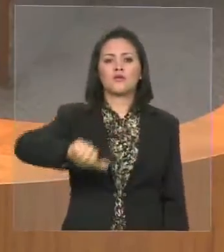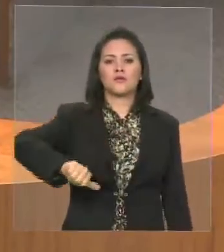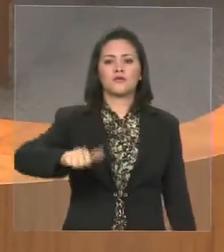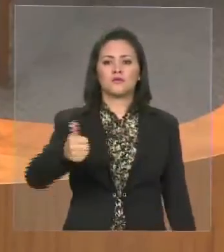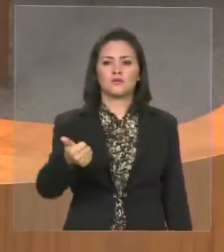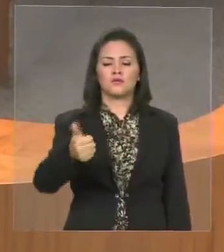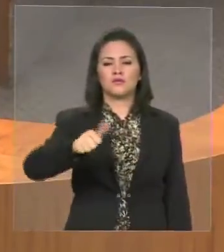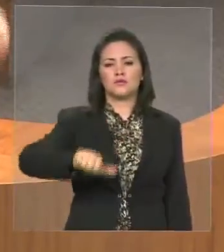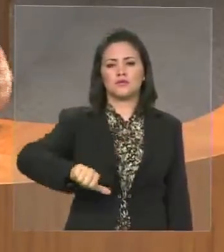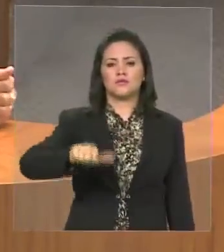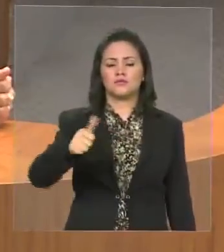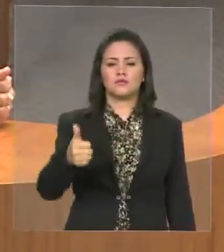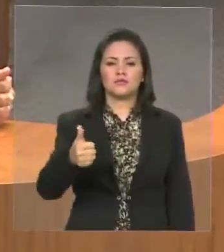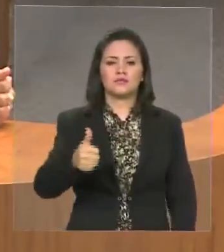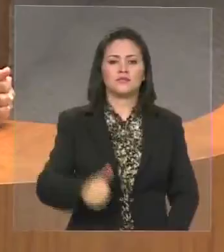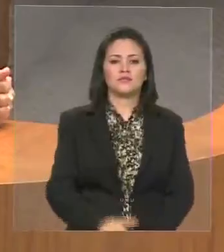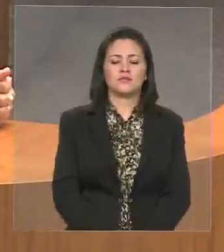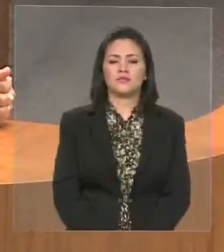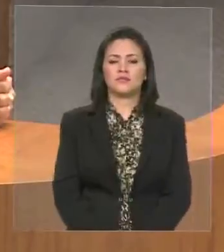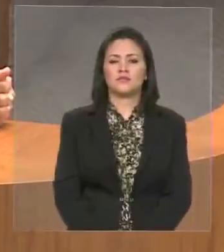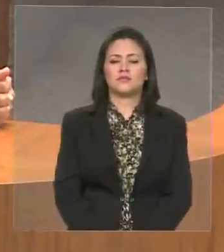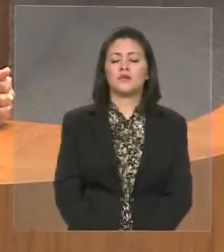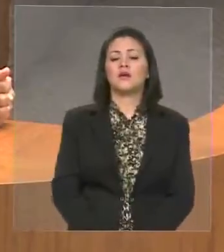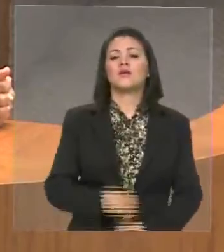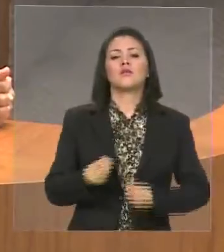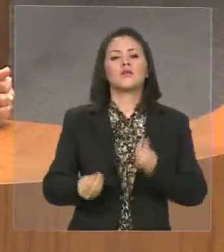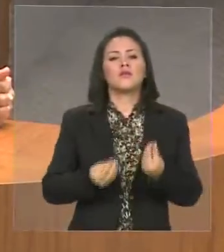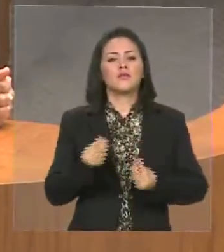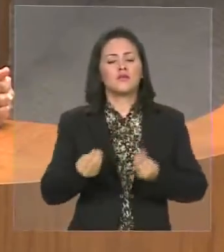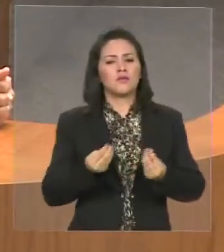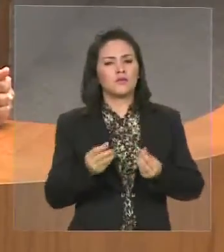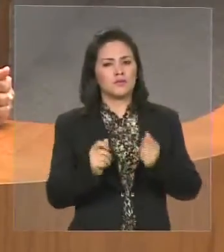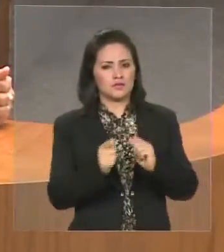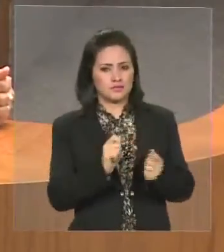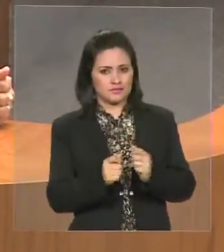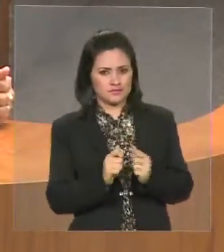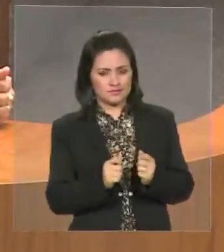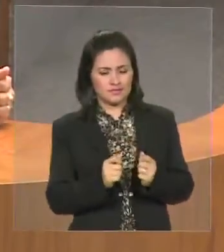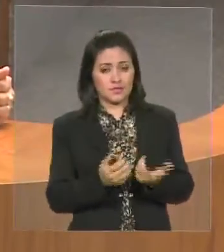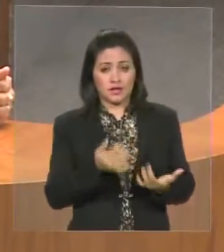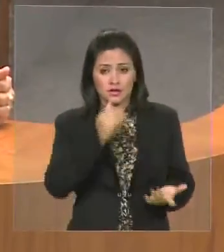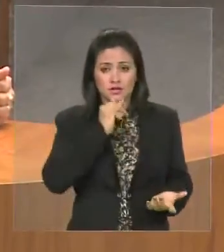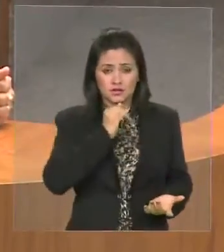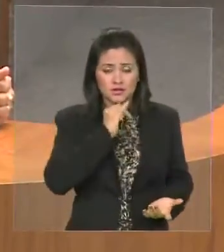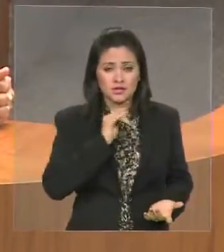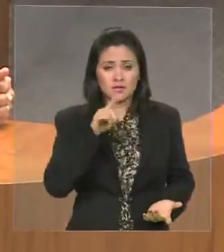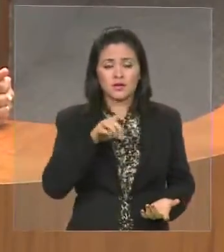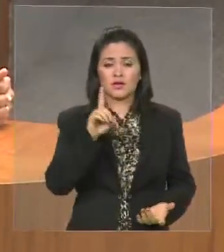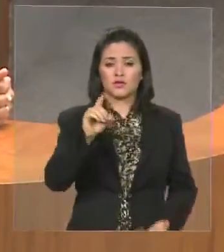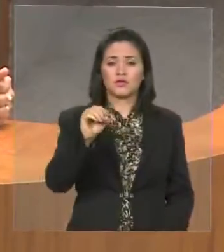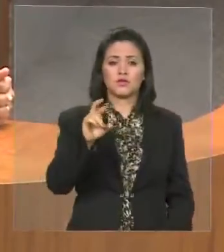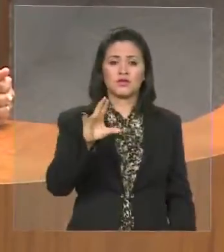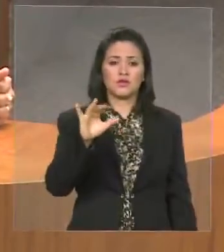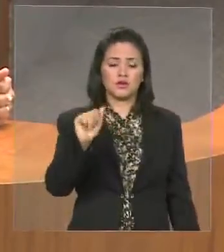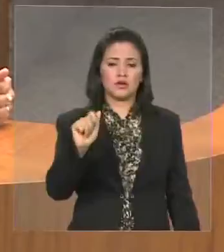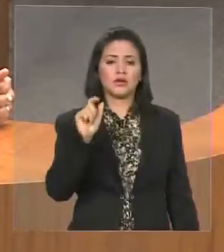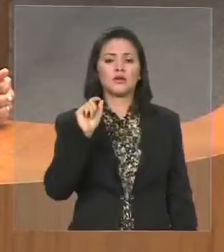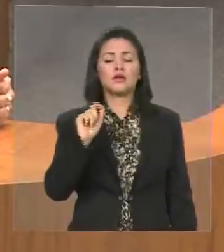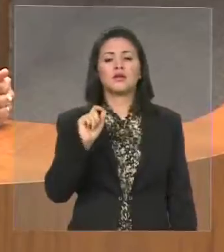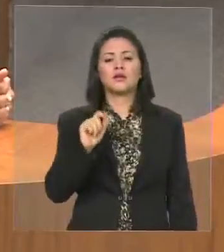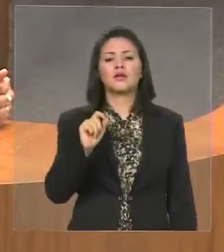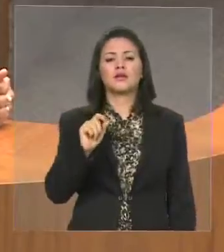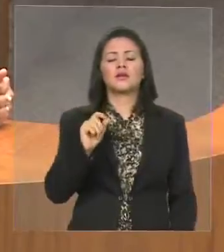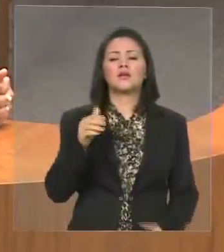Exemplo está o Dória, que foi eleito no primeiro turno. E aqui no